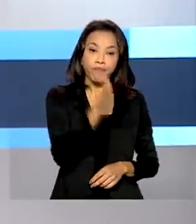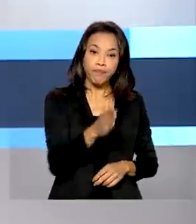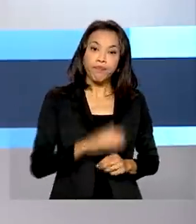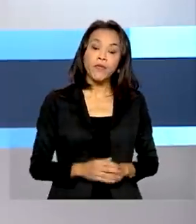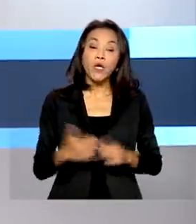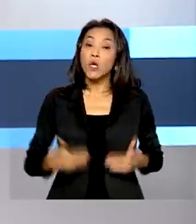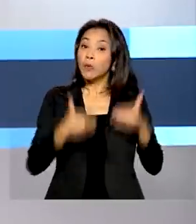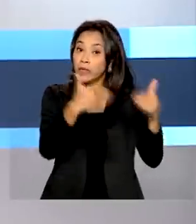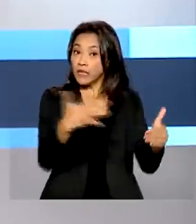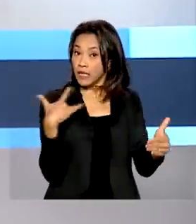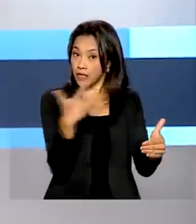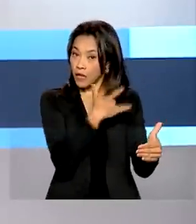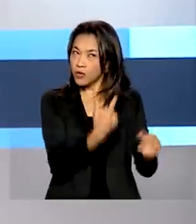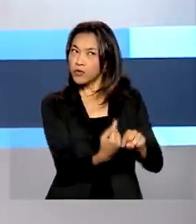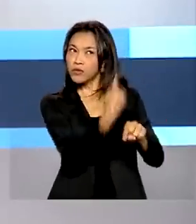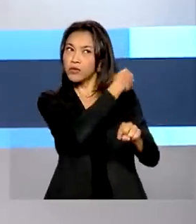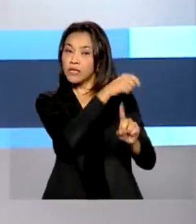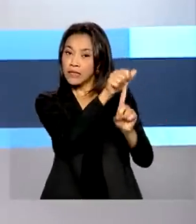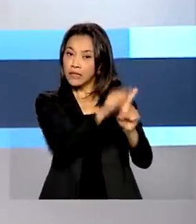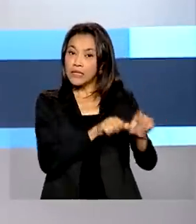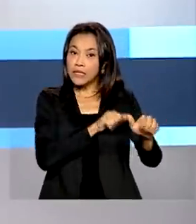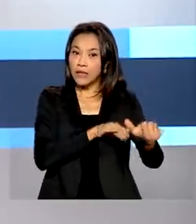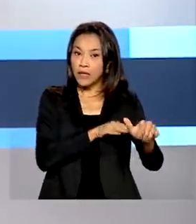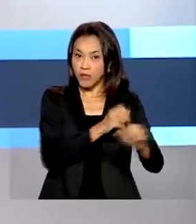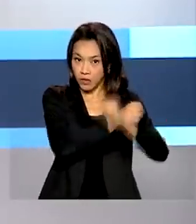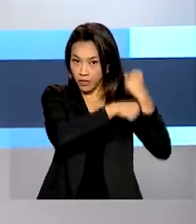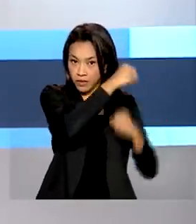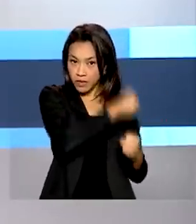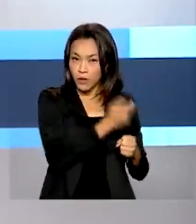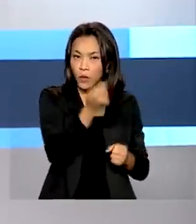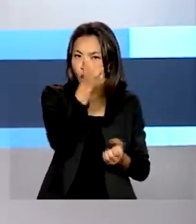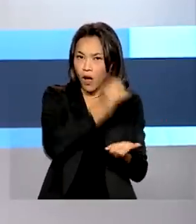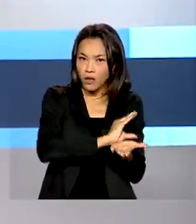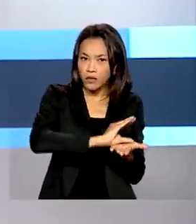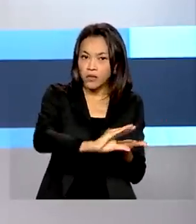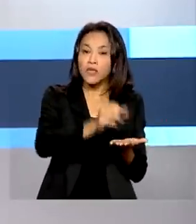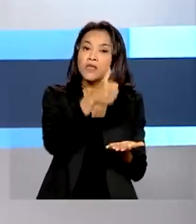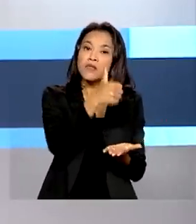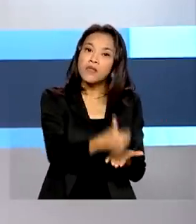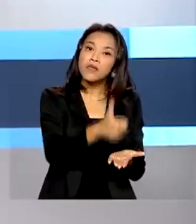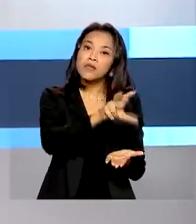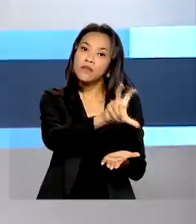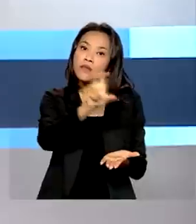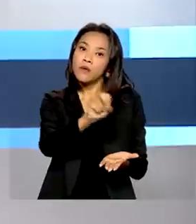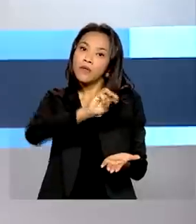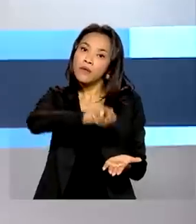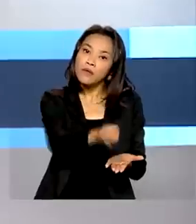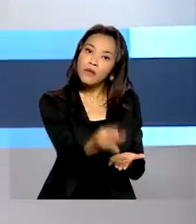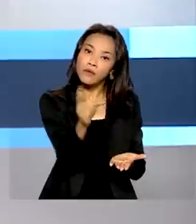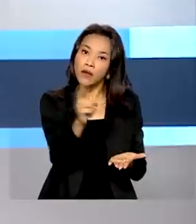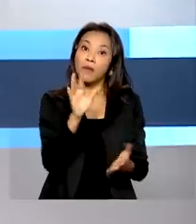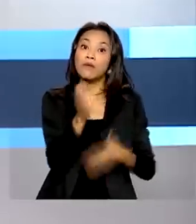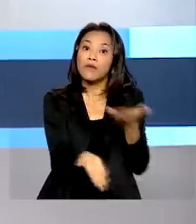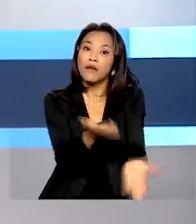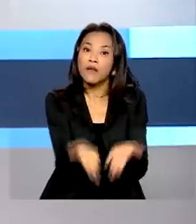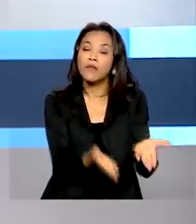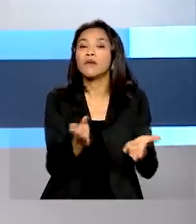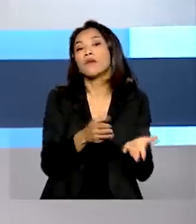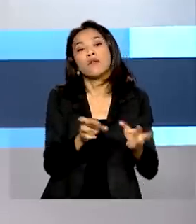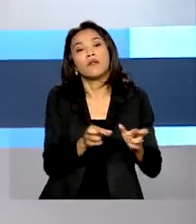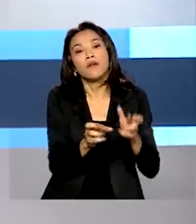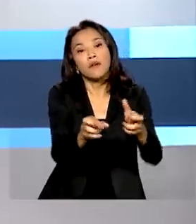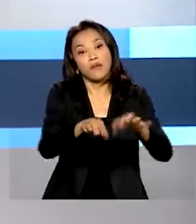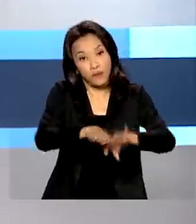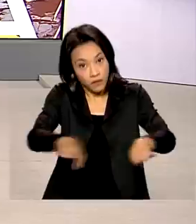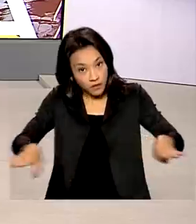Saúde, até setembro do ano passado, foram repassados quase 150 milhões de reais para o tratamento do câncer infanto-juvenil